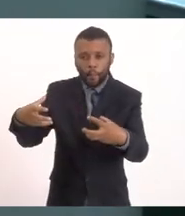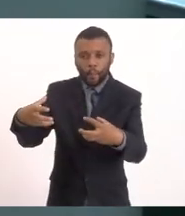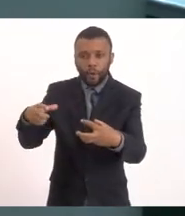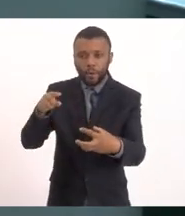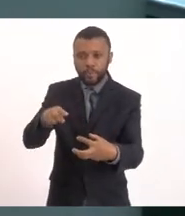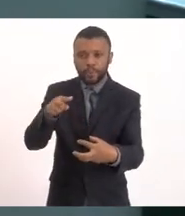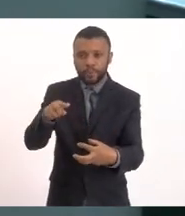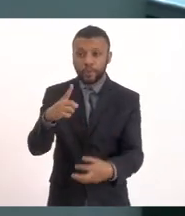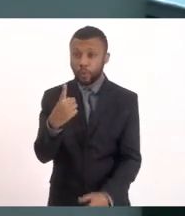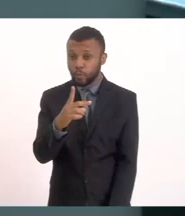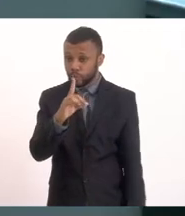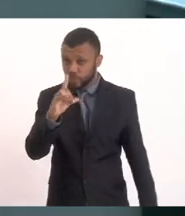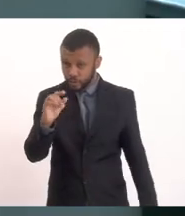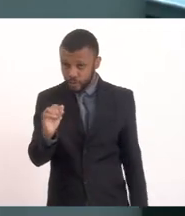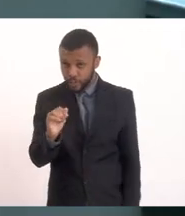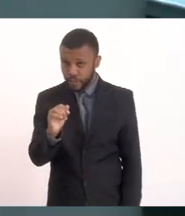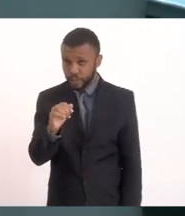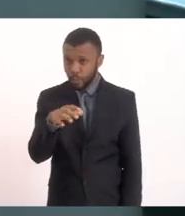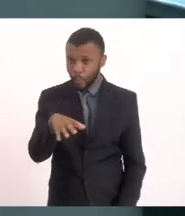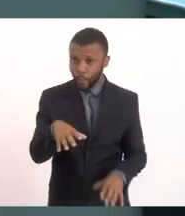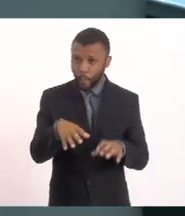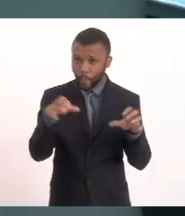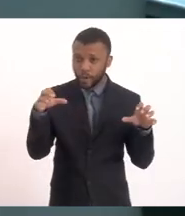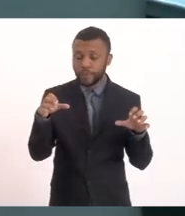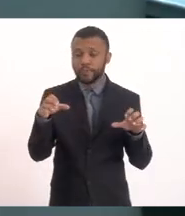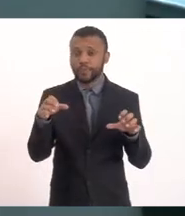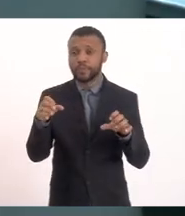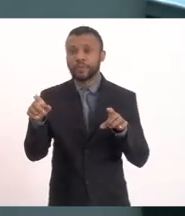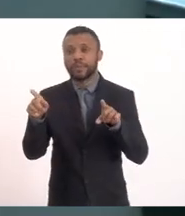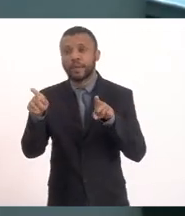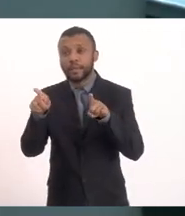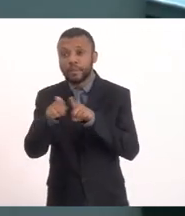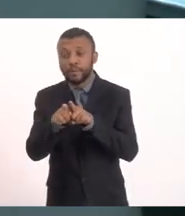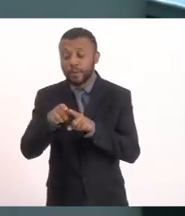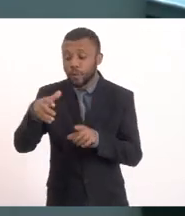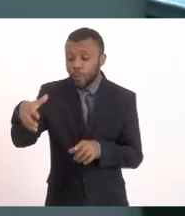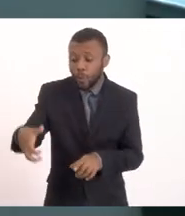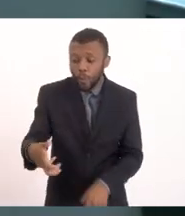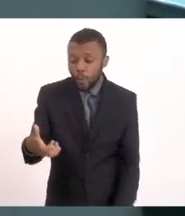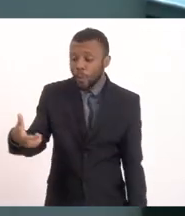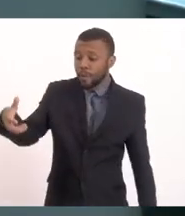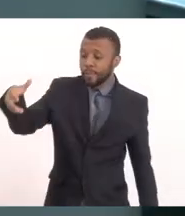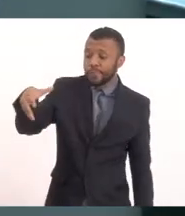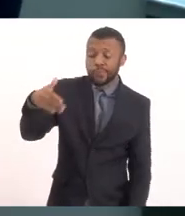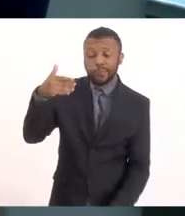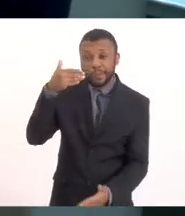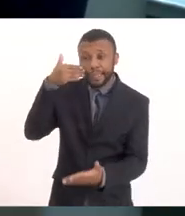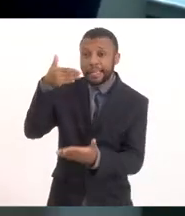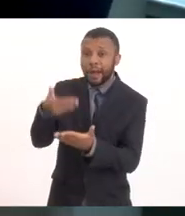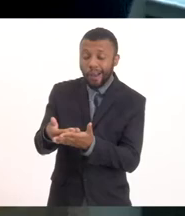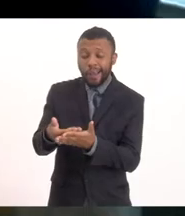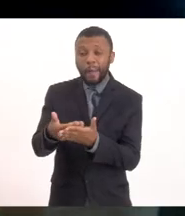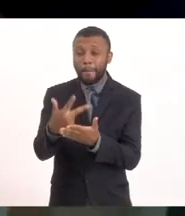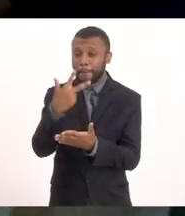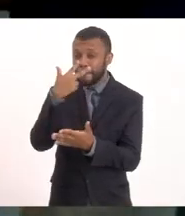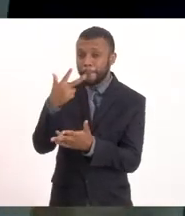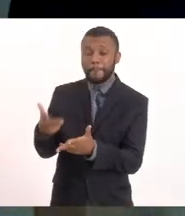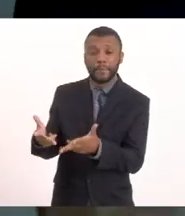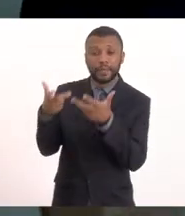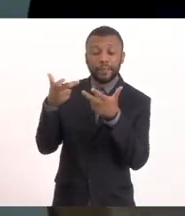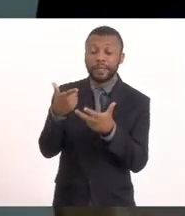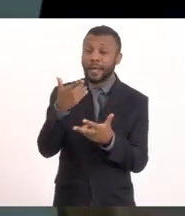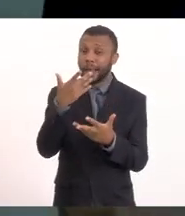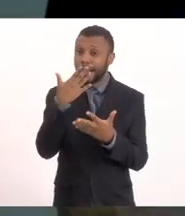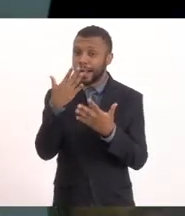Um dia de secagem E retirada imediatamente Você vê que a coloração É um material saturado E você vê que a coloração